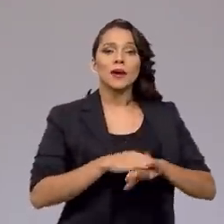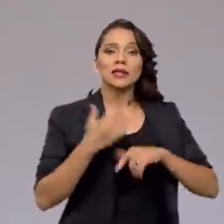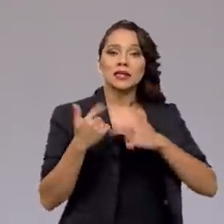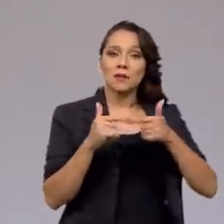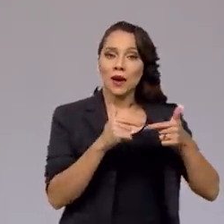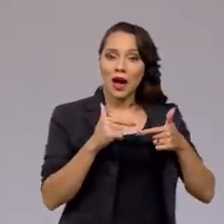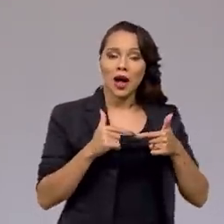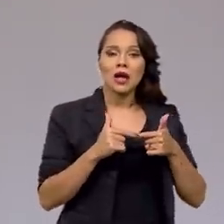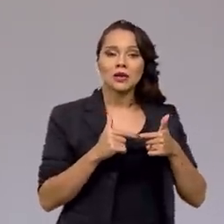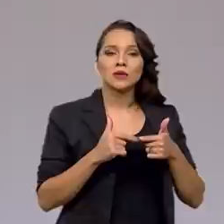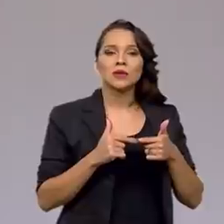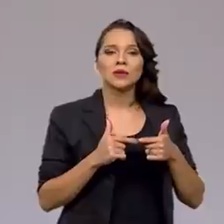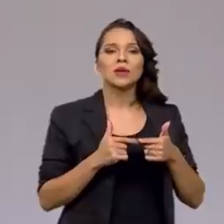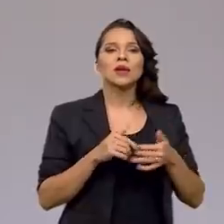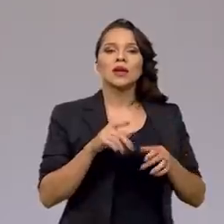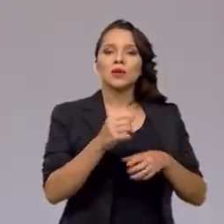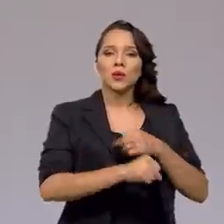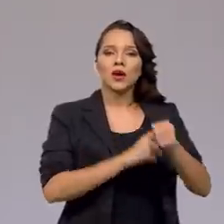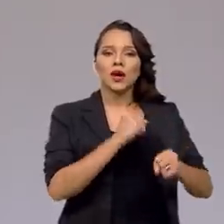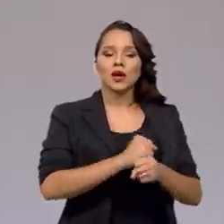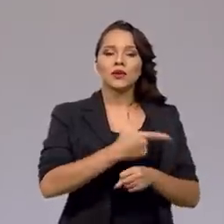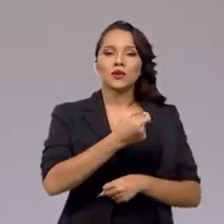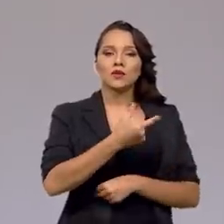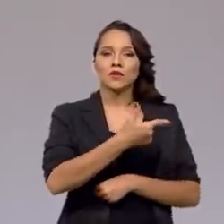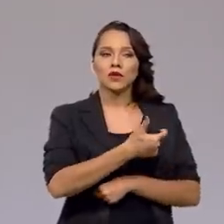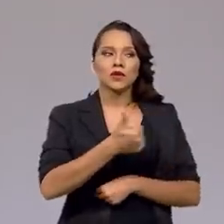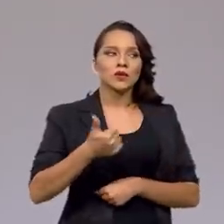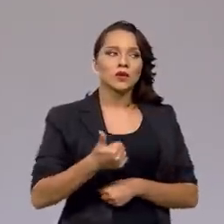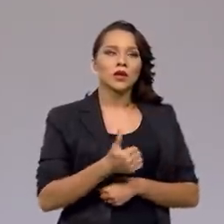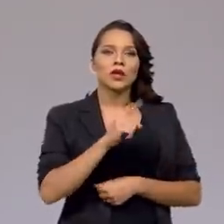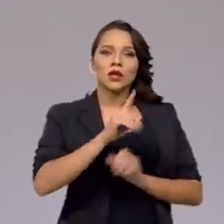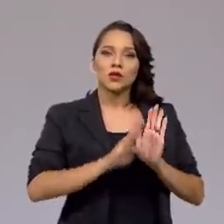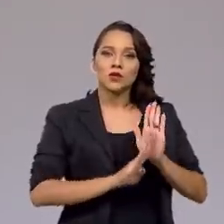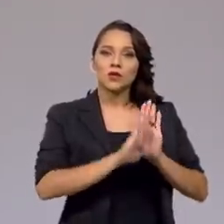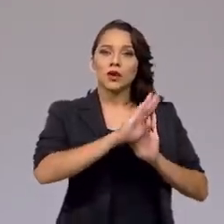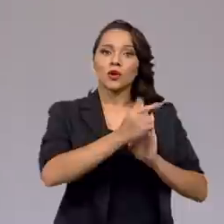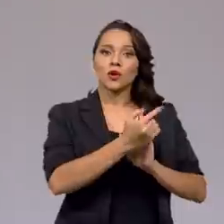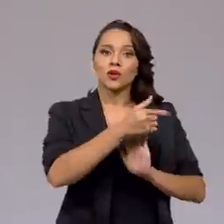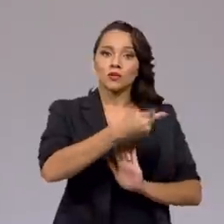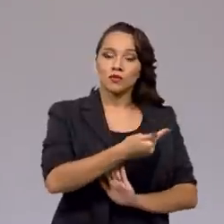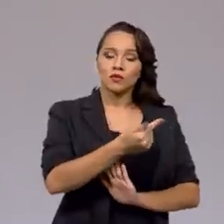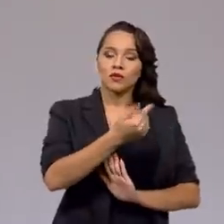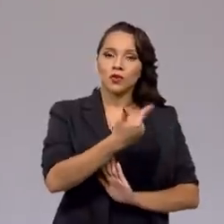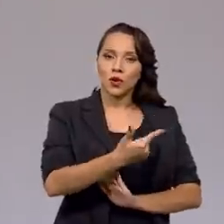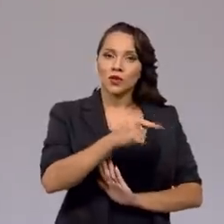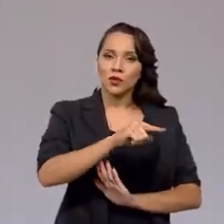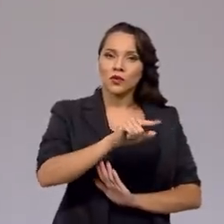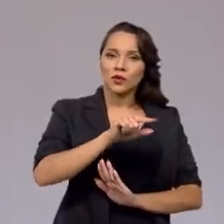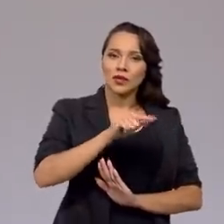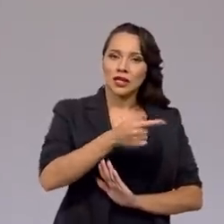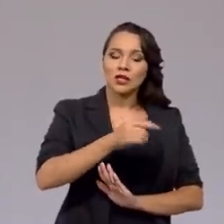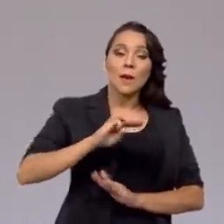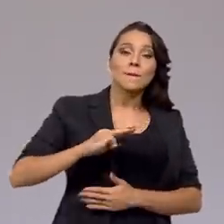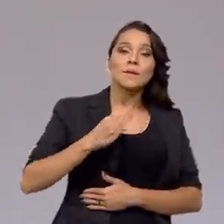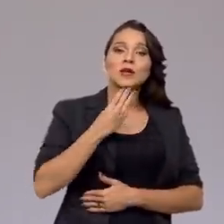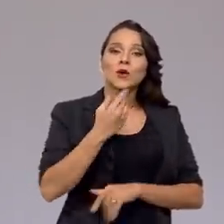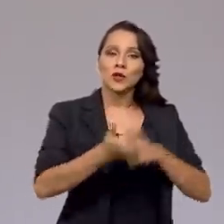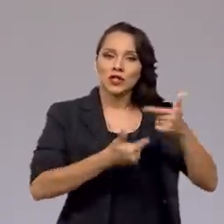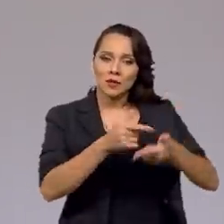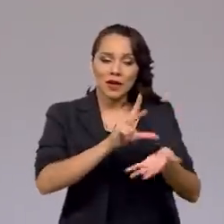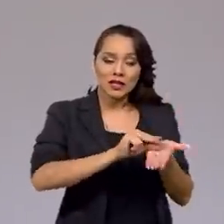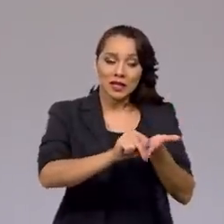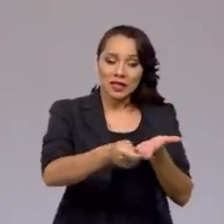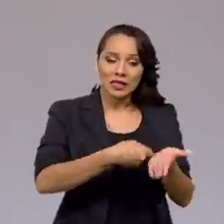empregos líquida em 2021, que superou 2,7 milhões de empregos com carteira assinada.